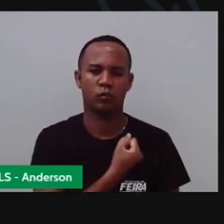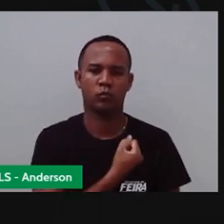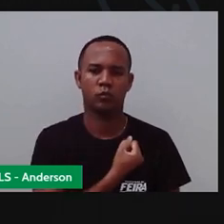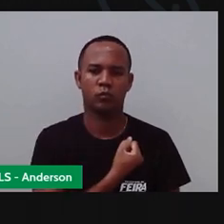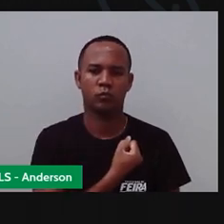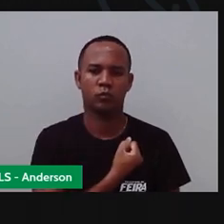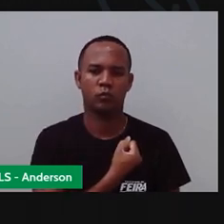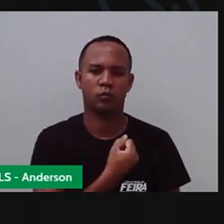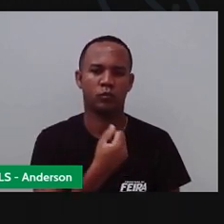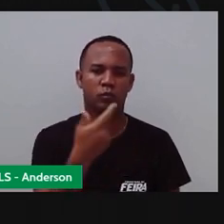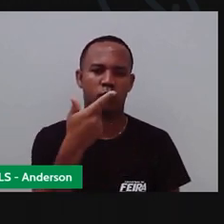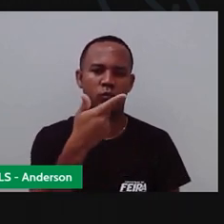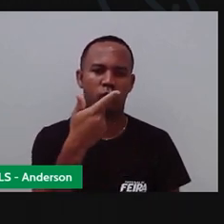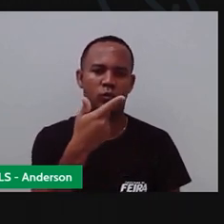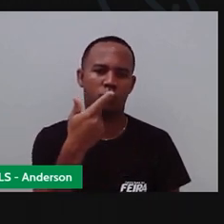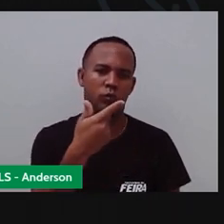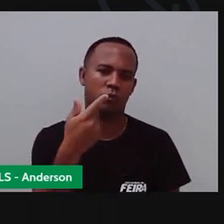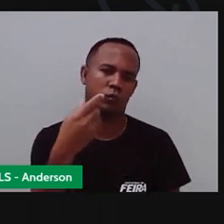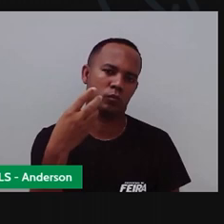Né? Dois.